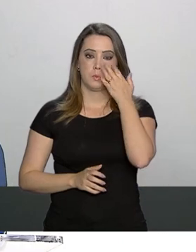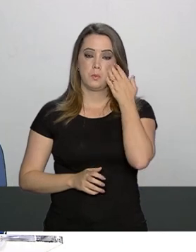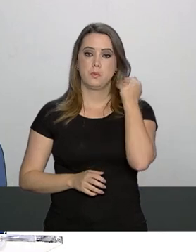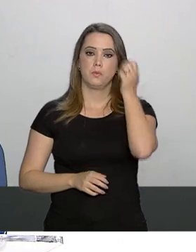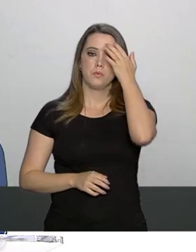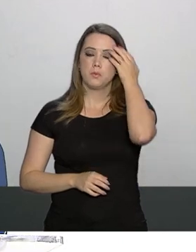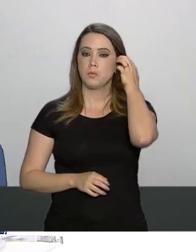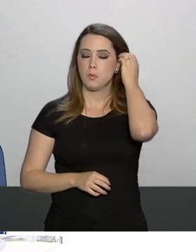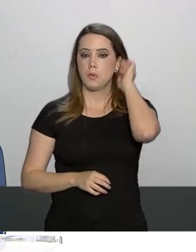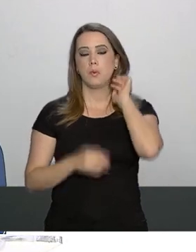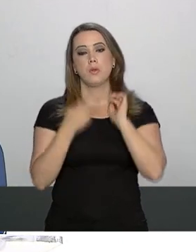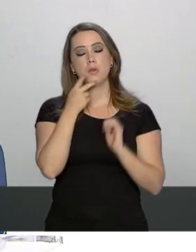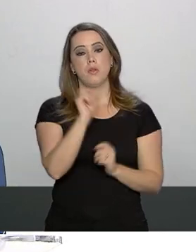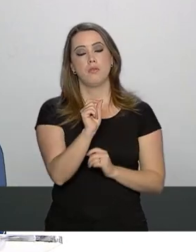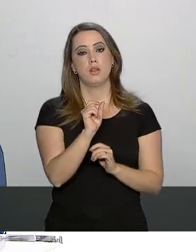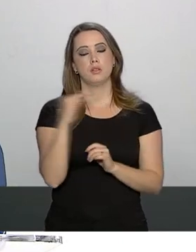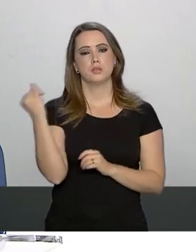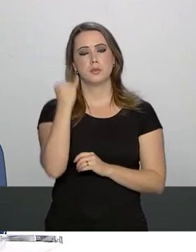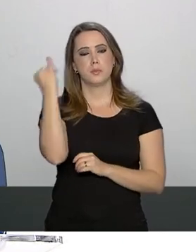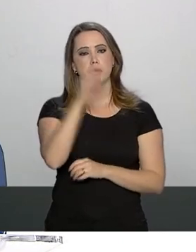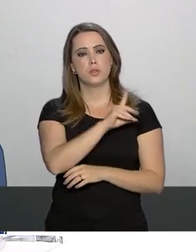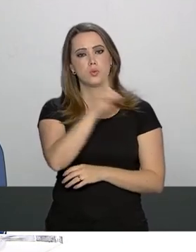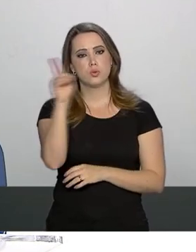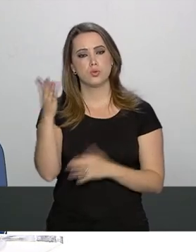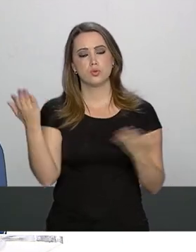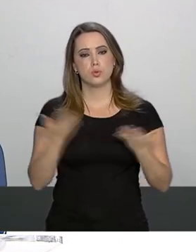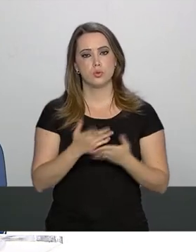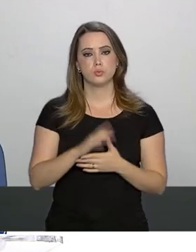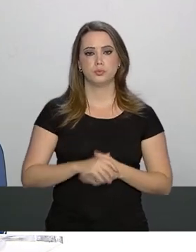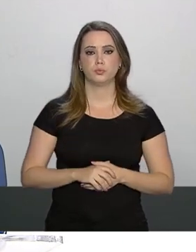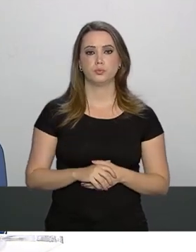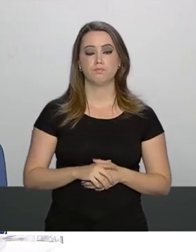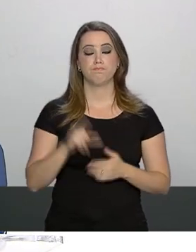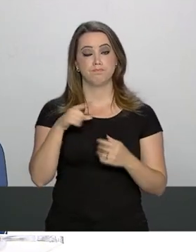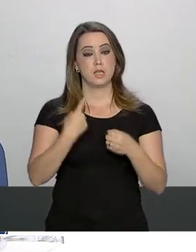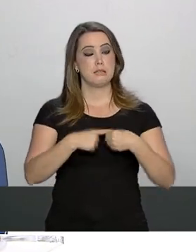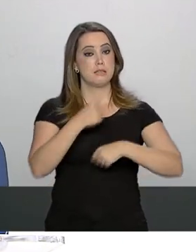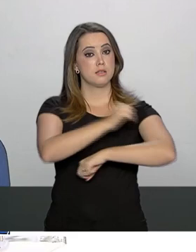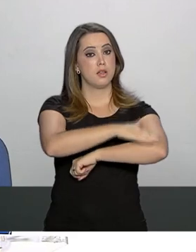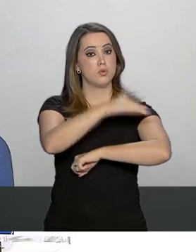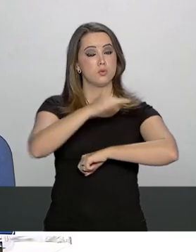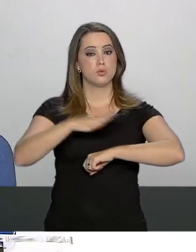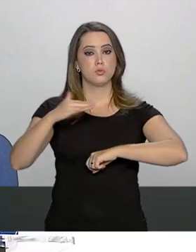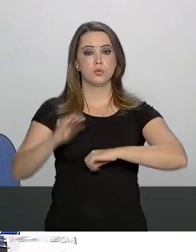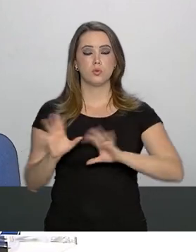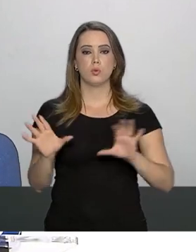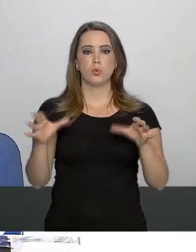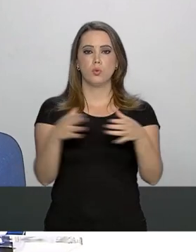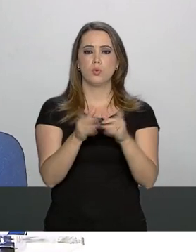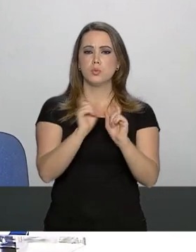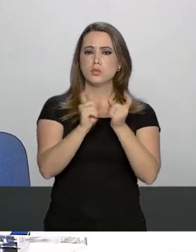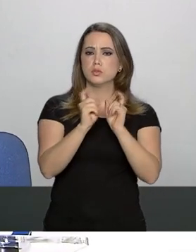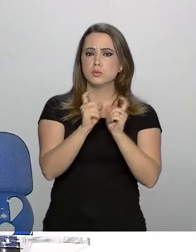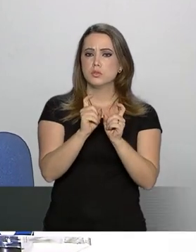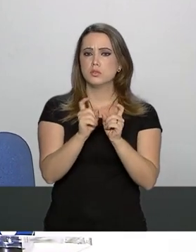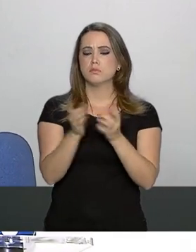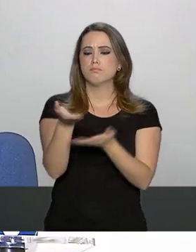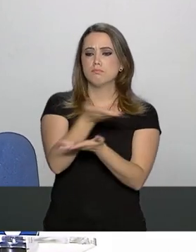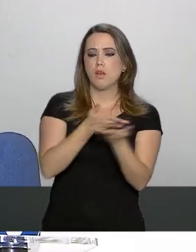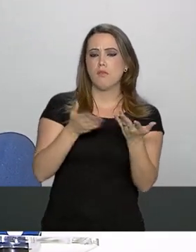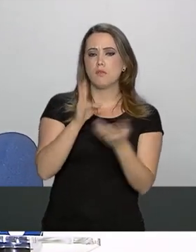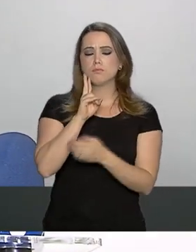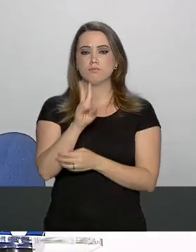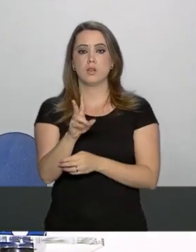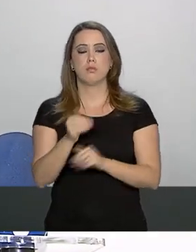Com relação aos destaques do dia, Brumadinho, o Comitê de Gestão e Avaliação de